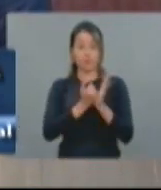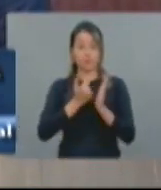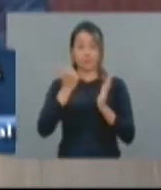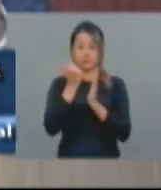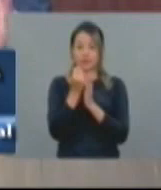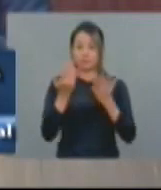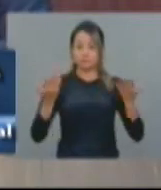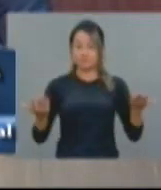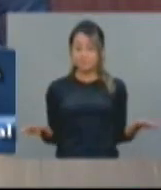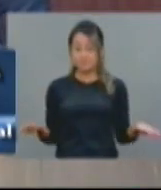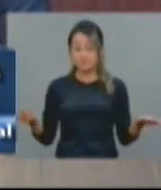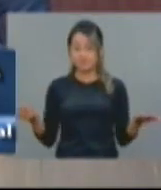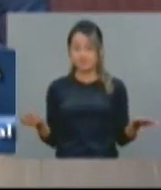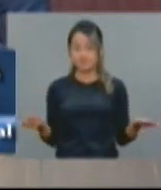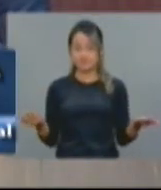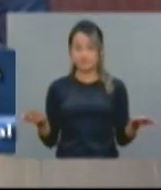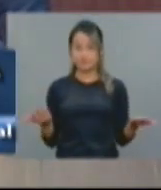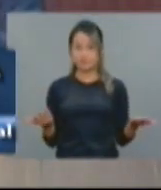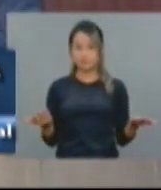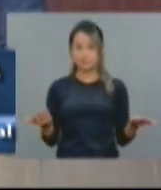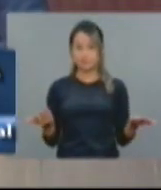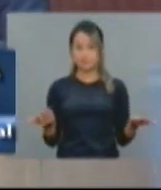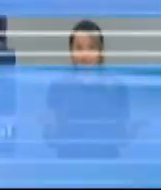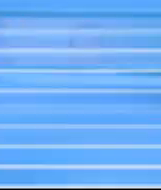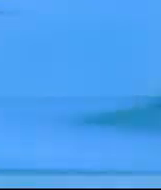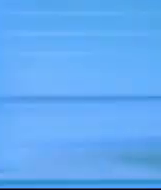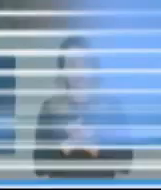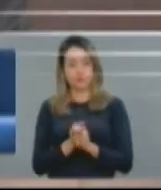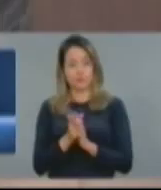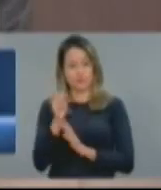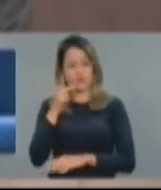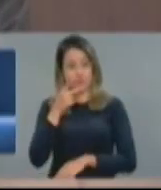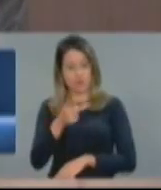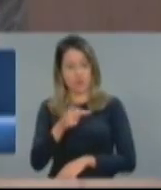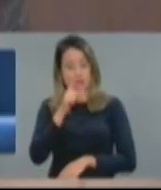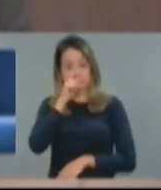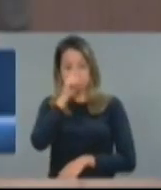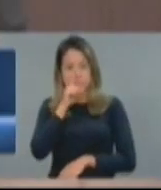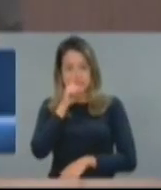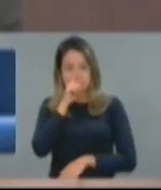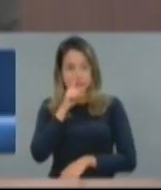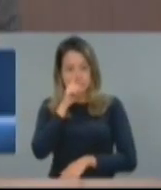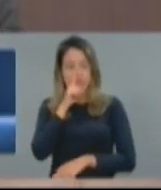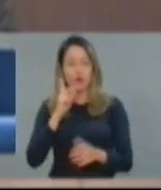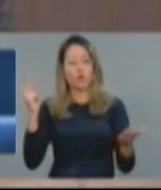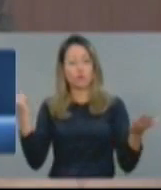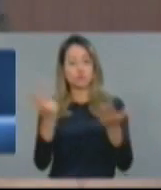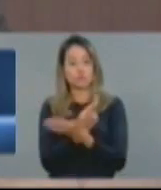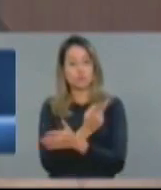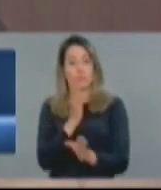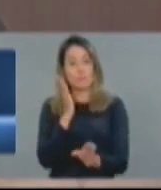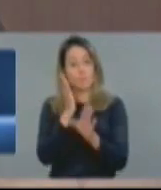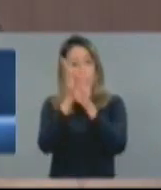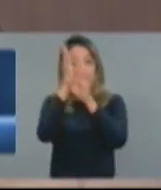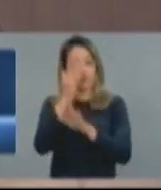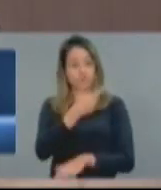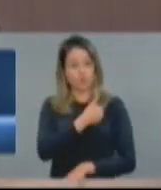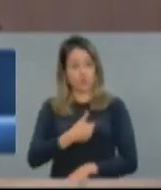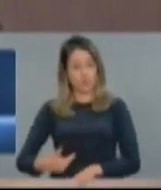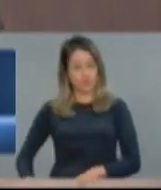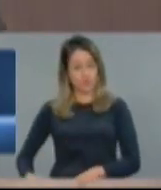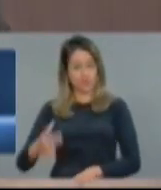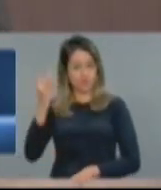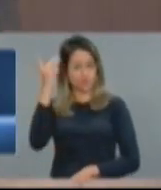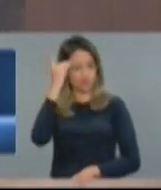para fechar positivo e não colocou. Essa crise ocorre por conta do governo da presidenta Dilma.